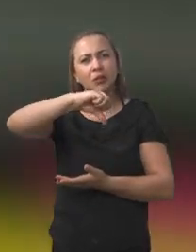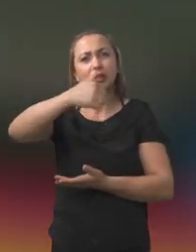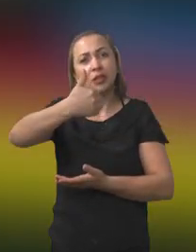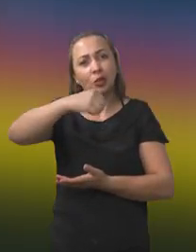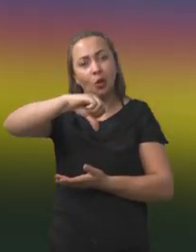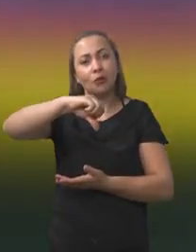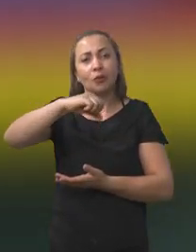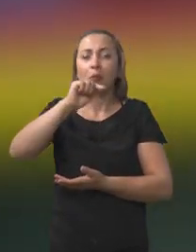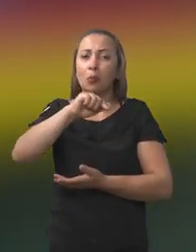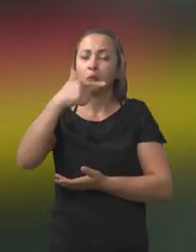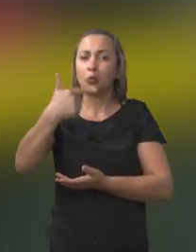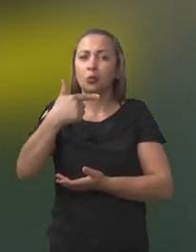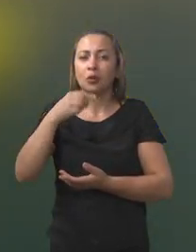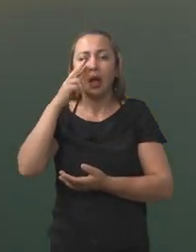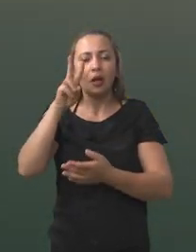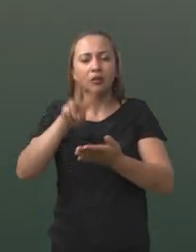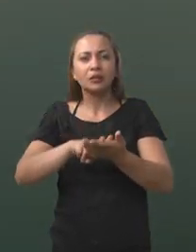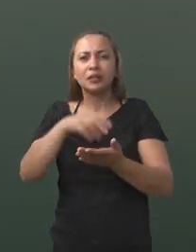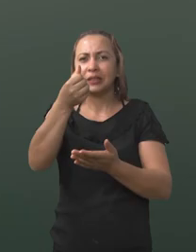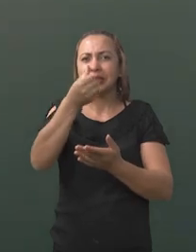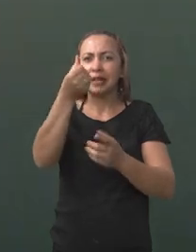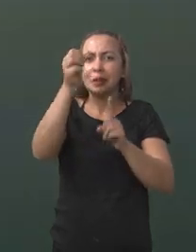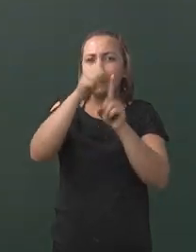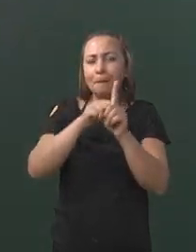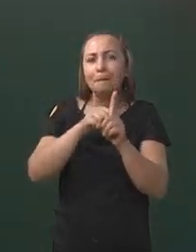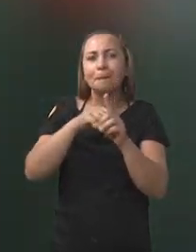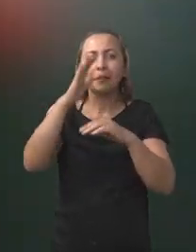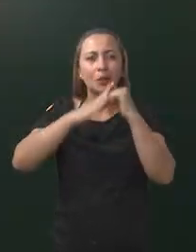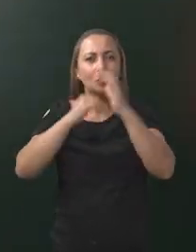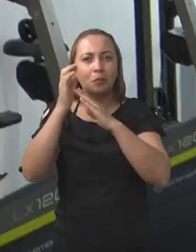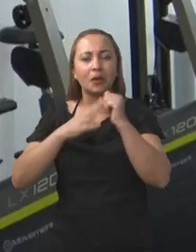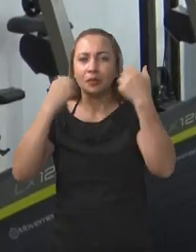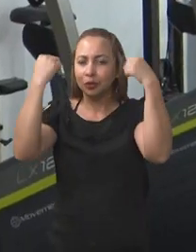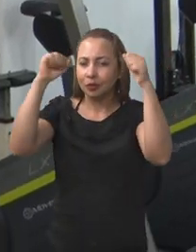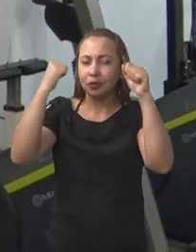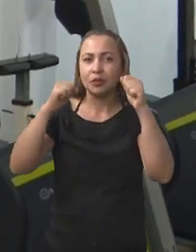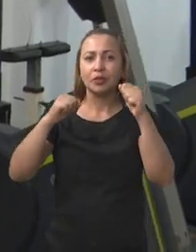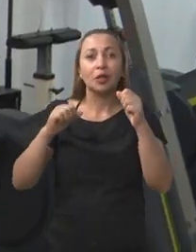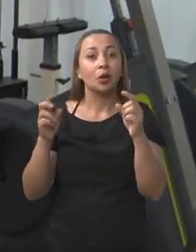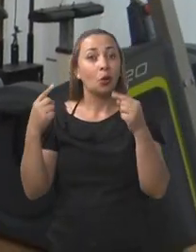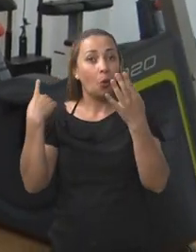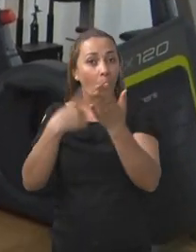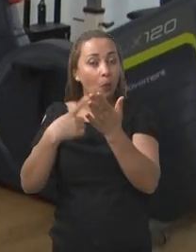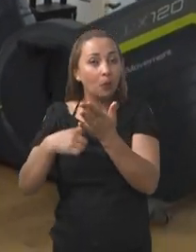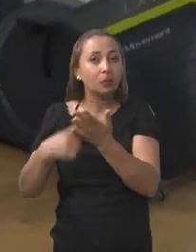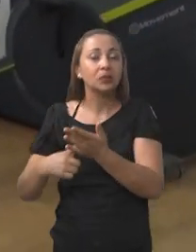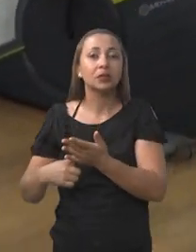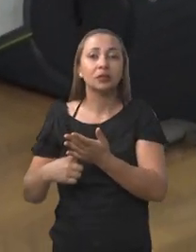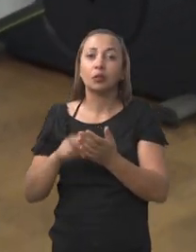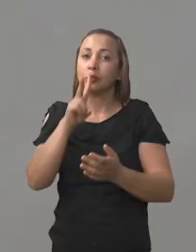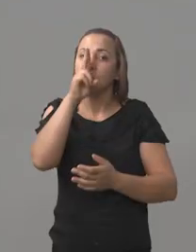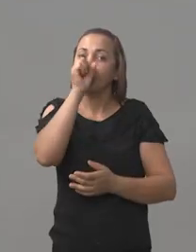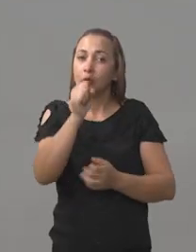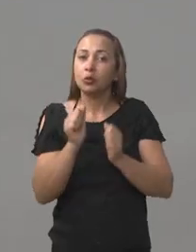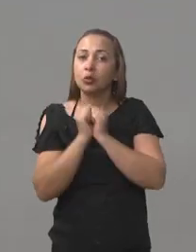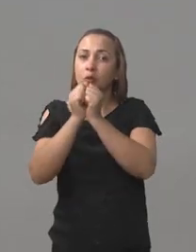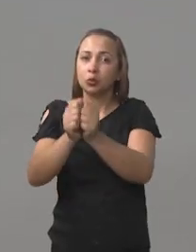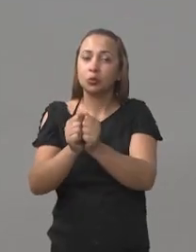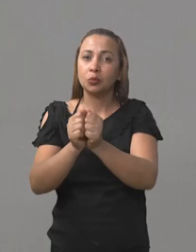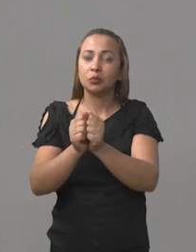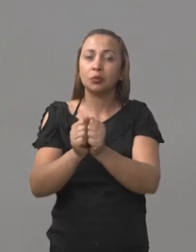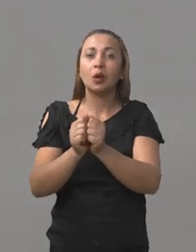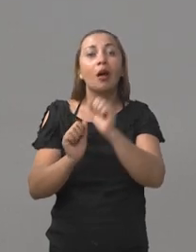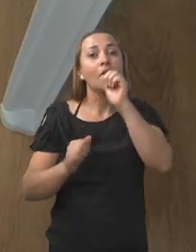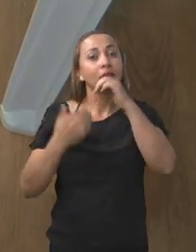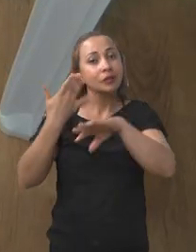analisamos 6 meses de prática mesmo de exercício físico com exercícios combinados, que são exercícios de força e